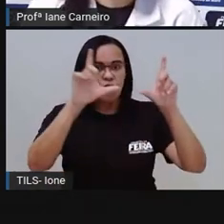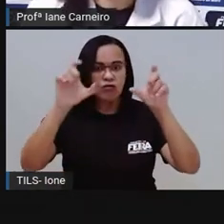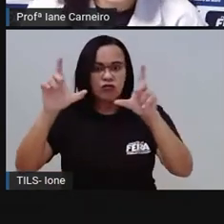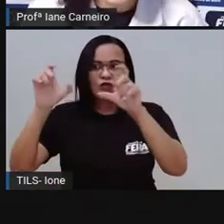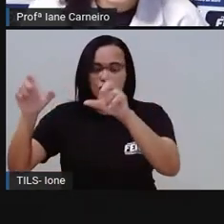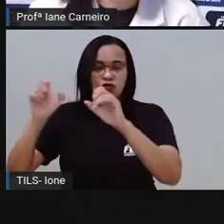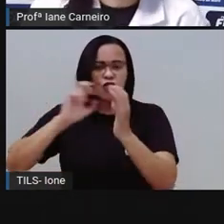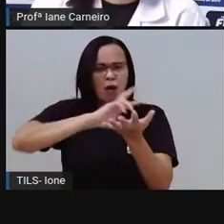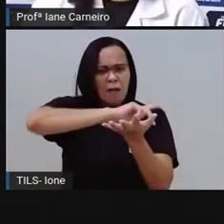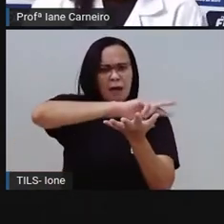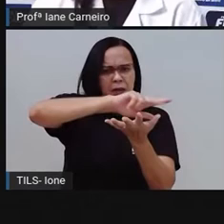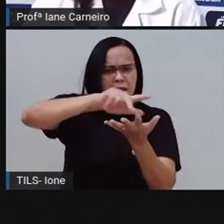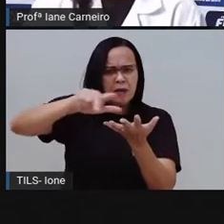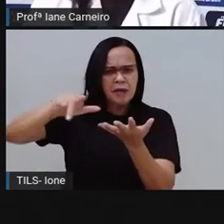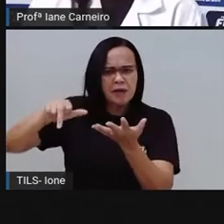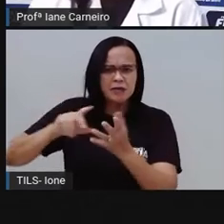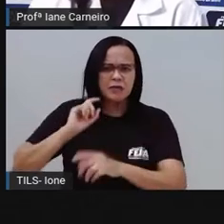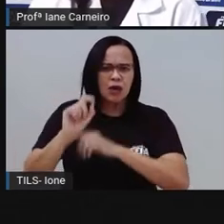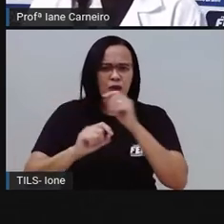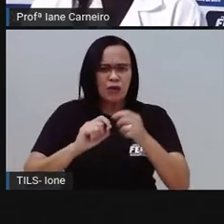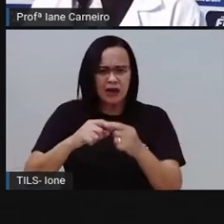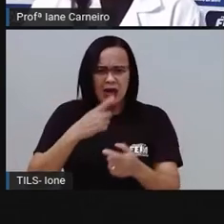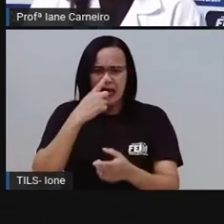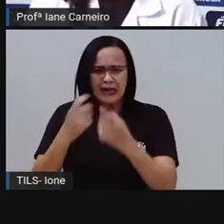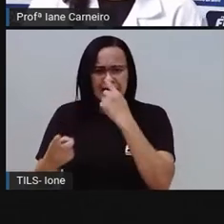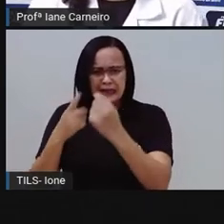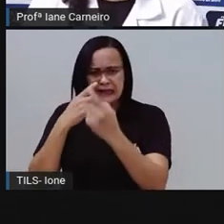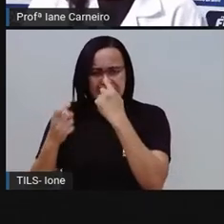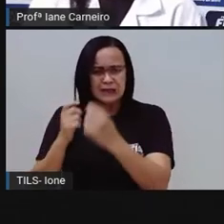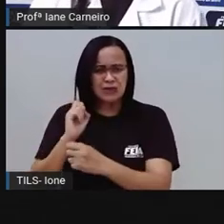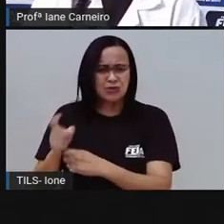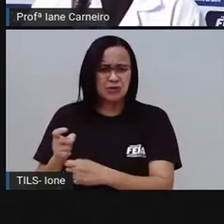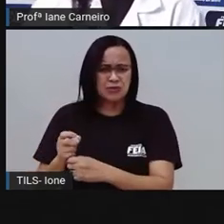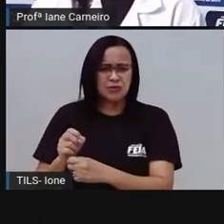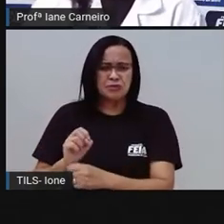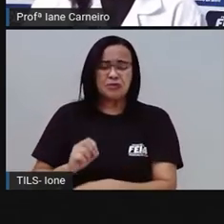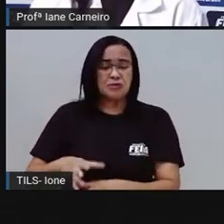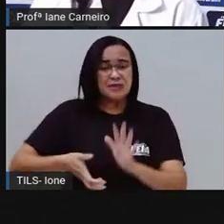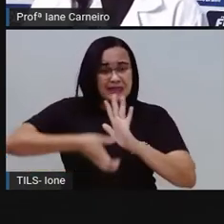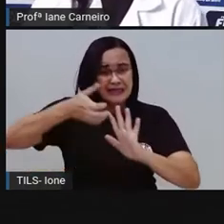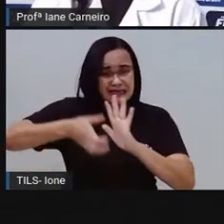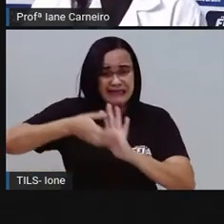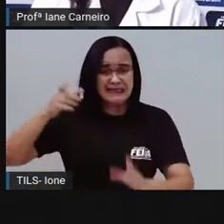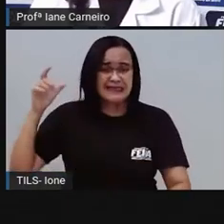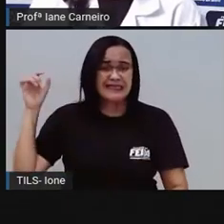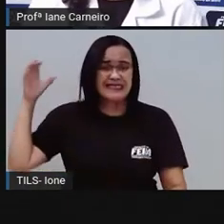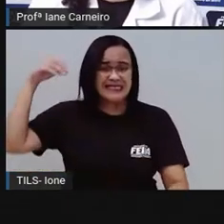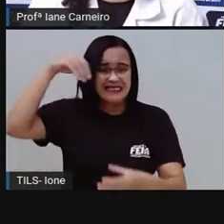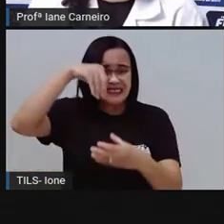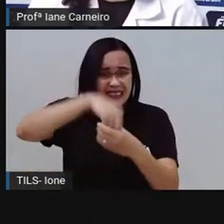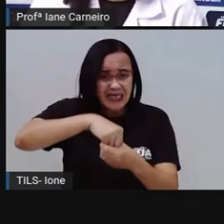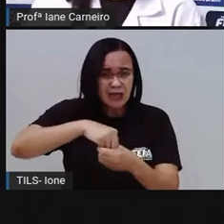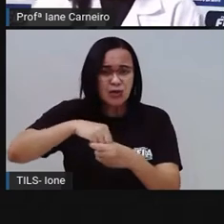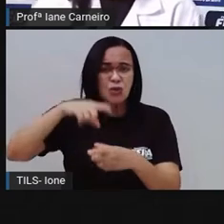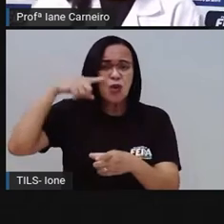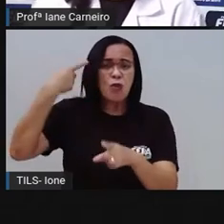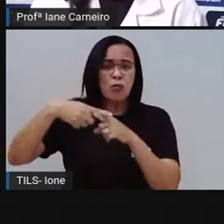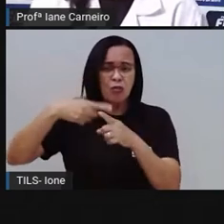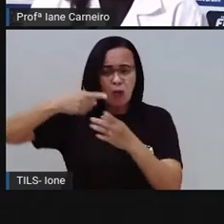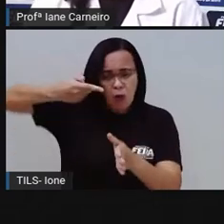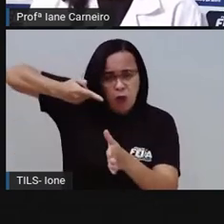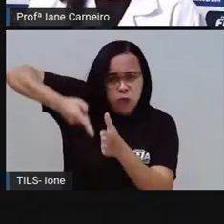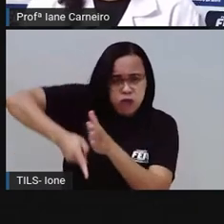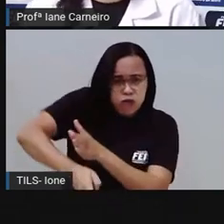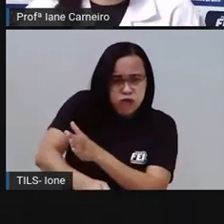tanto de lixo que foi tirado de algumas tartarugas que foram resgatadas. Então, às vezes, a tartaruga chega a morrer